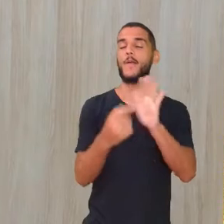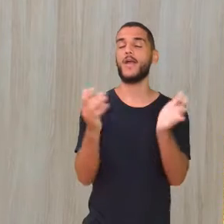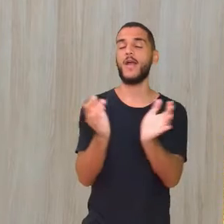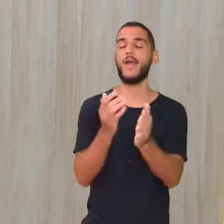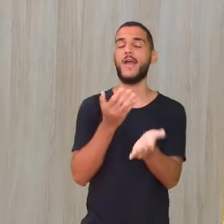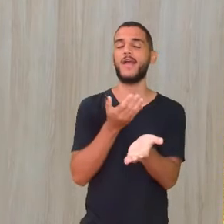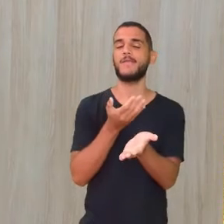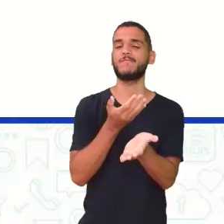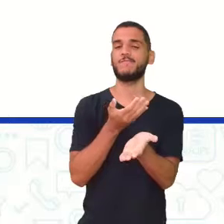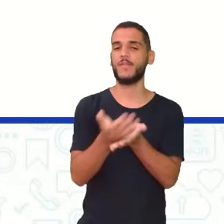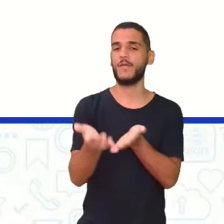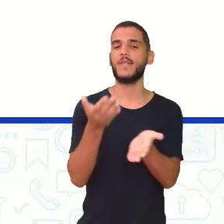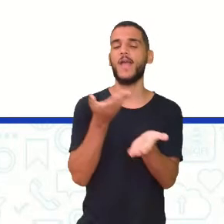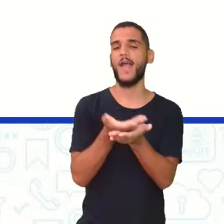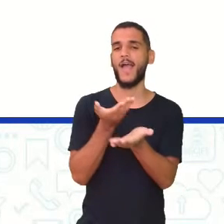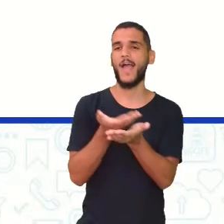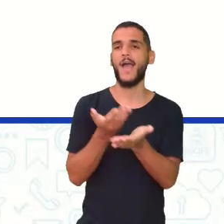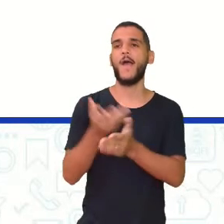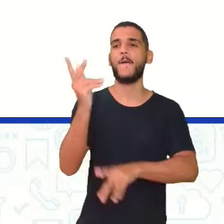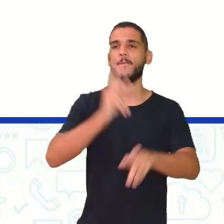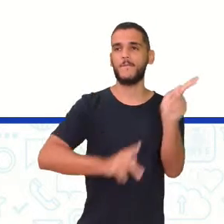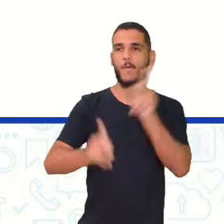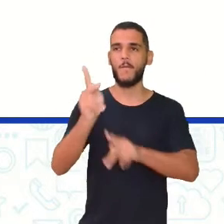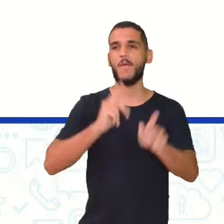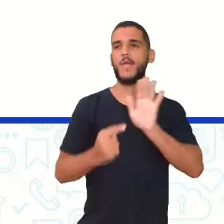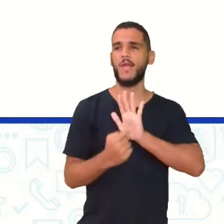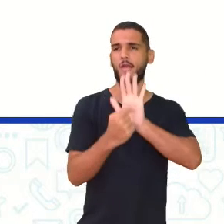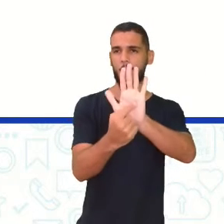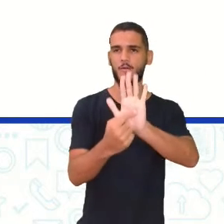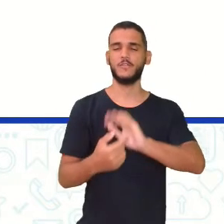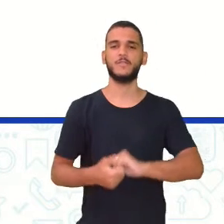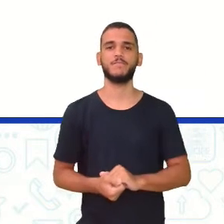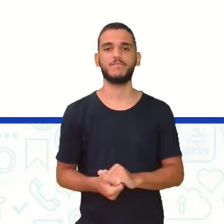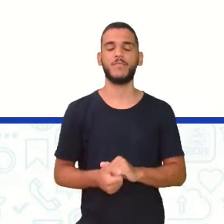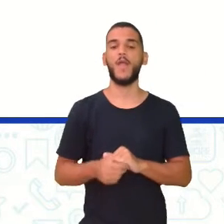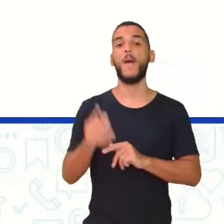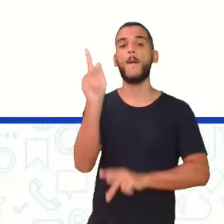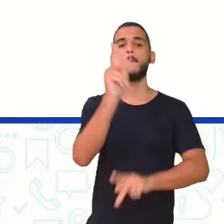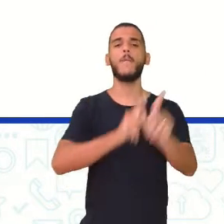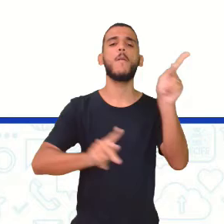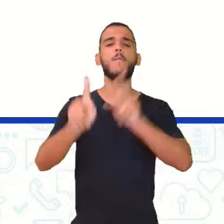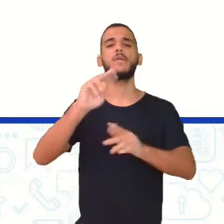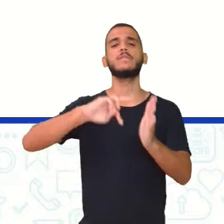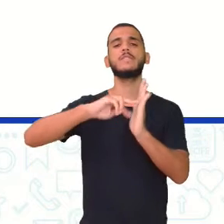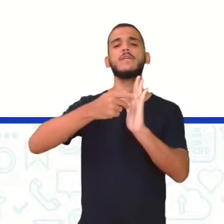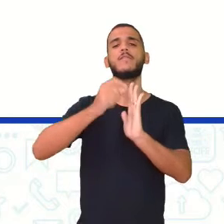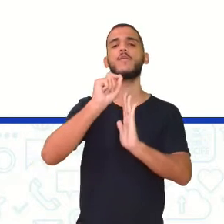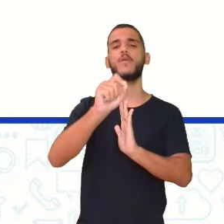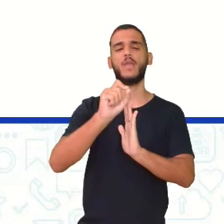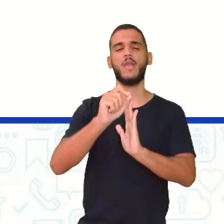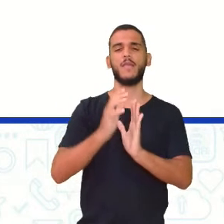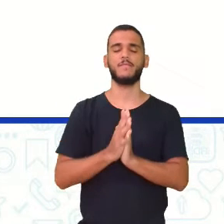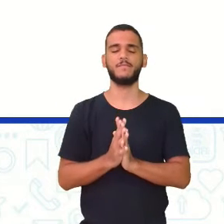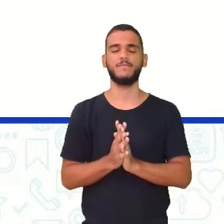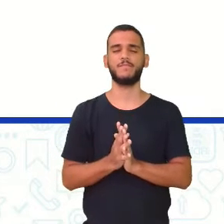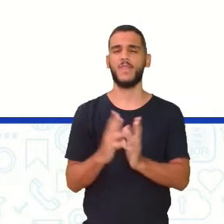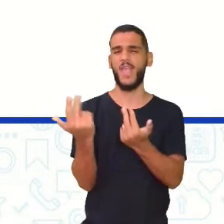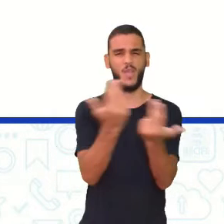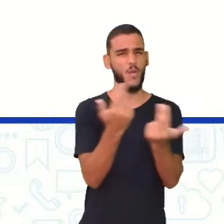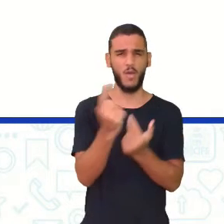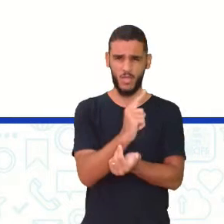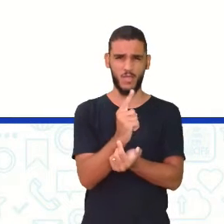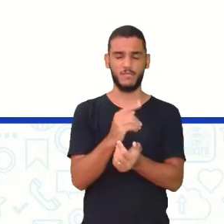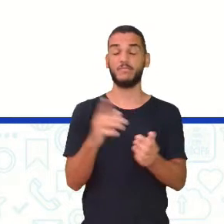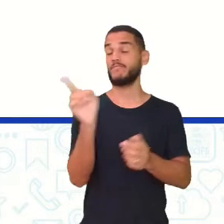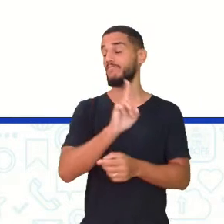aí Olha, população e amostra Olha só, população é o quê? O é a população? E o que é a amostra? Não a coisa, não, Ricardinho? Não,